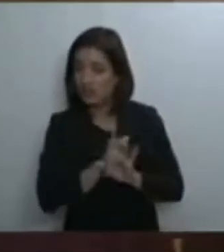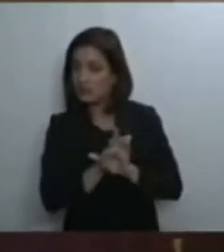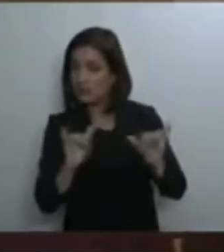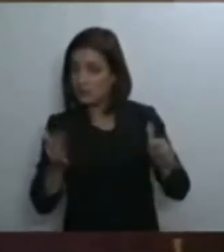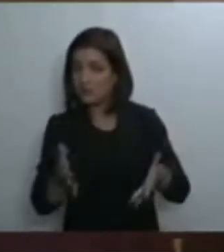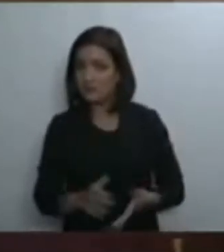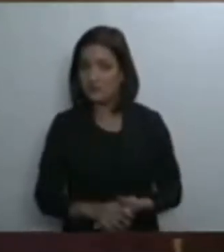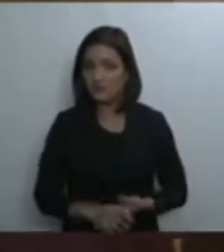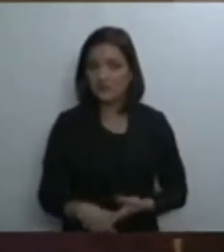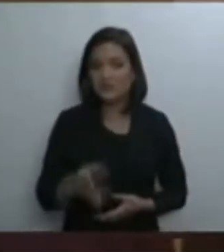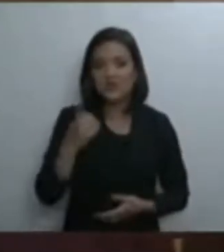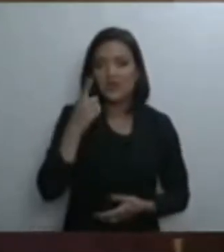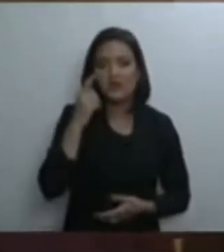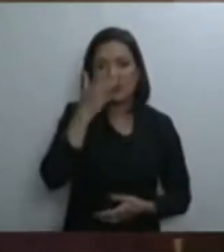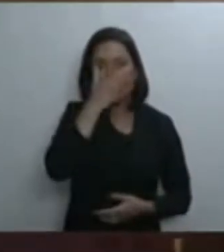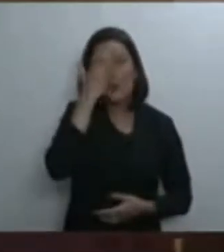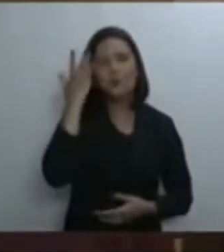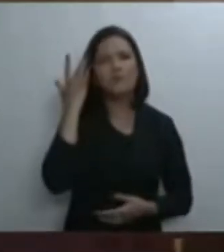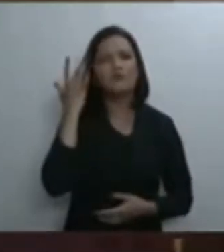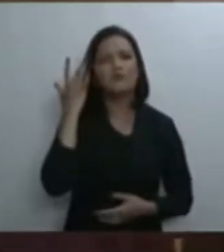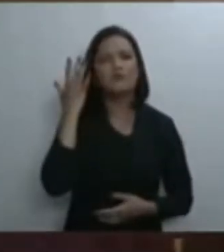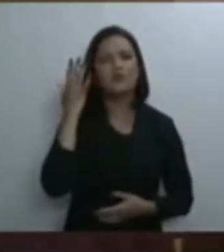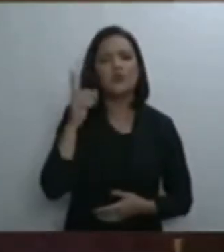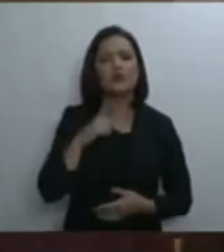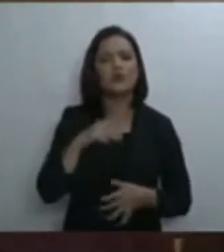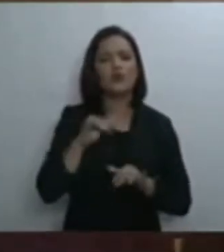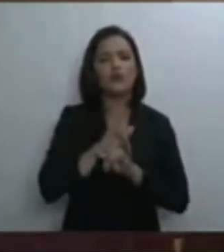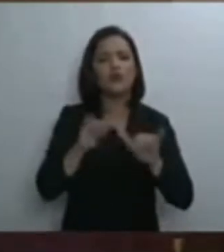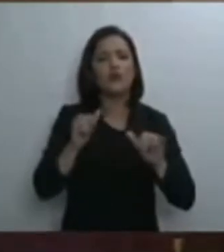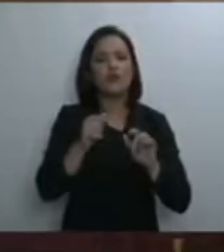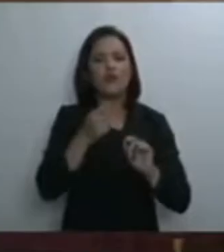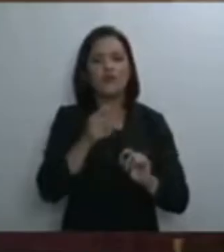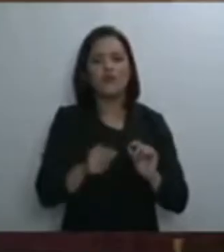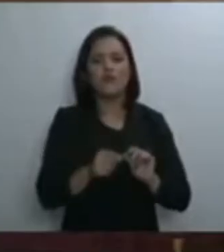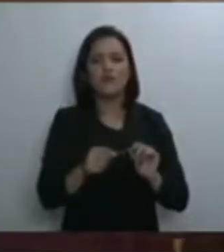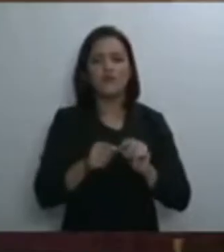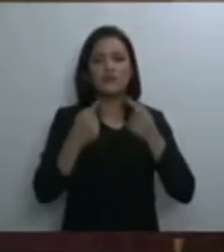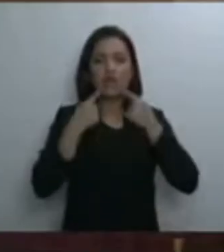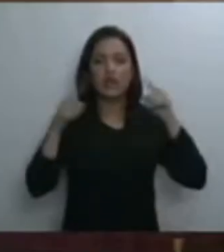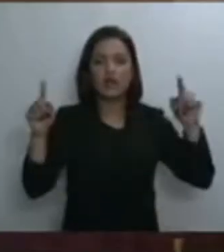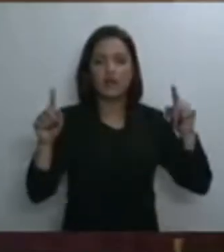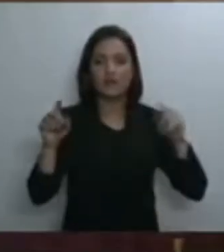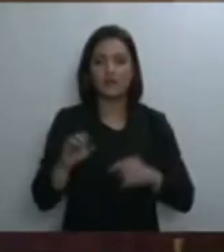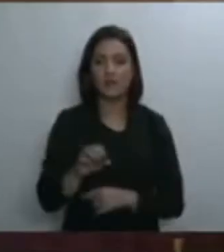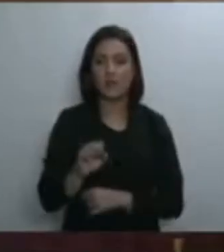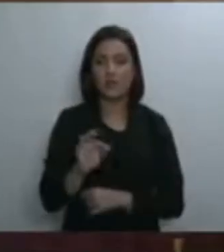um personagem que gravita por aí e que fez uma reclamação no STJ, chamado Nitalmar.